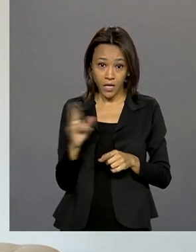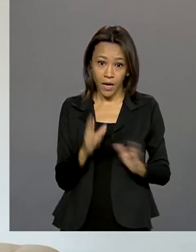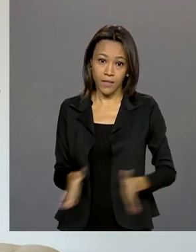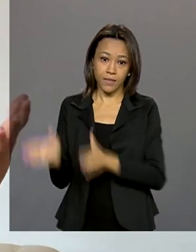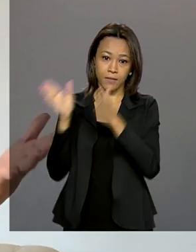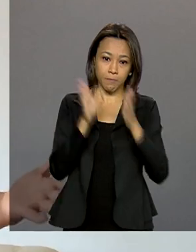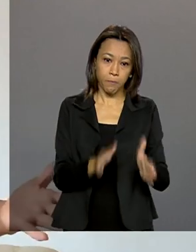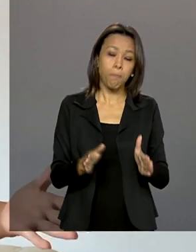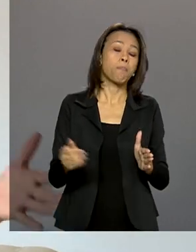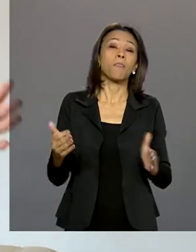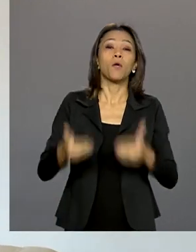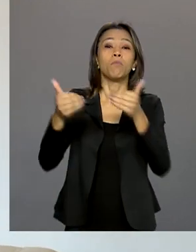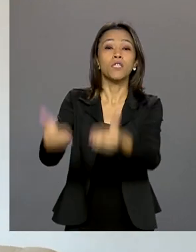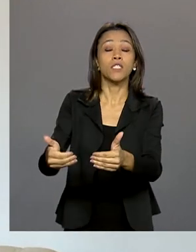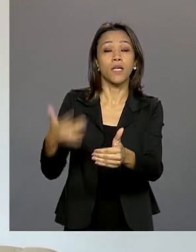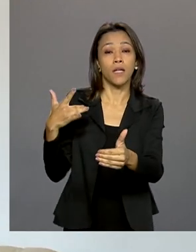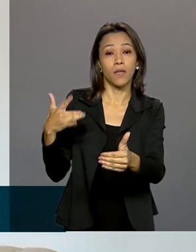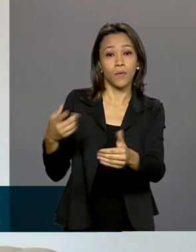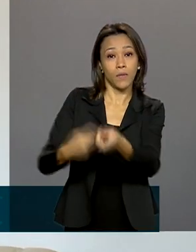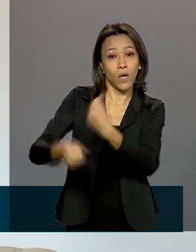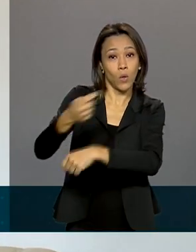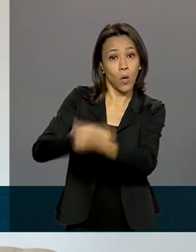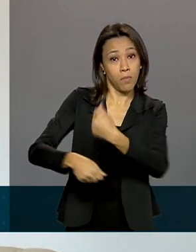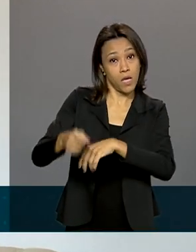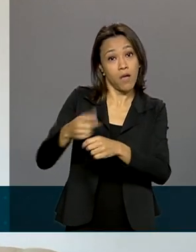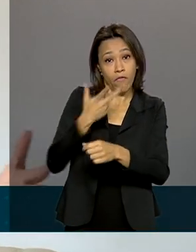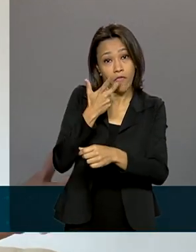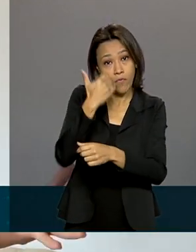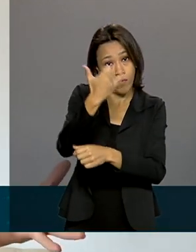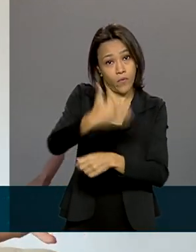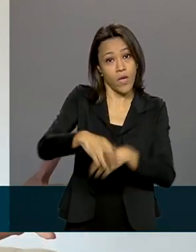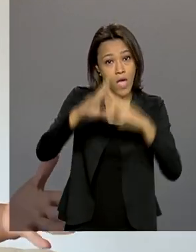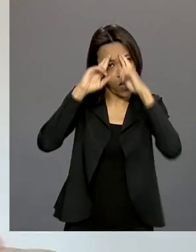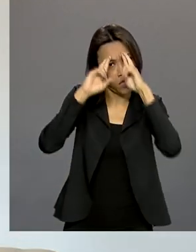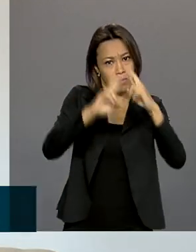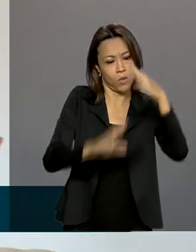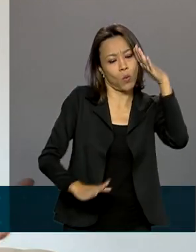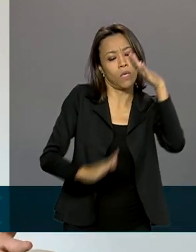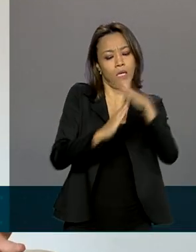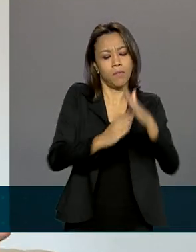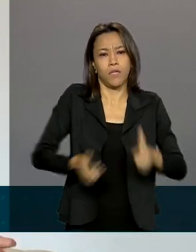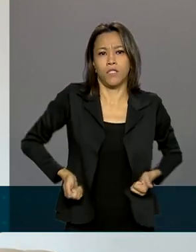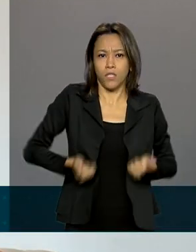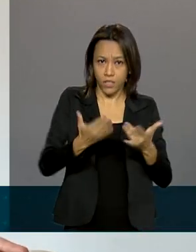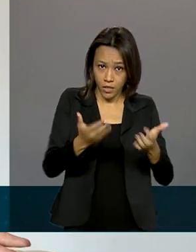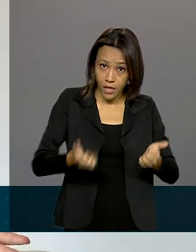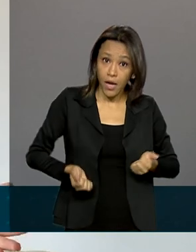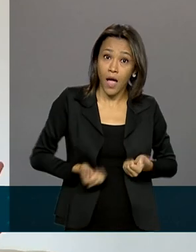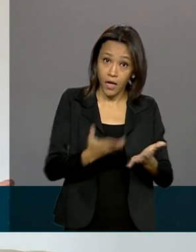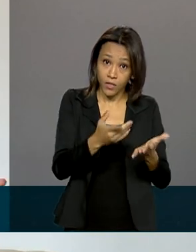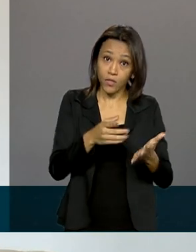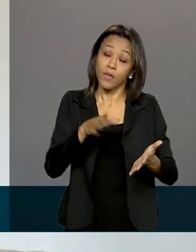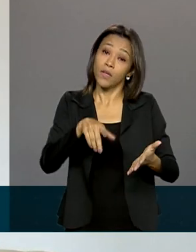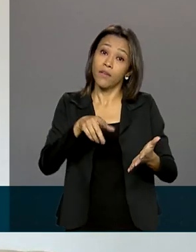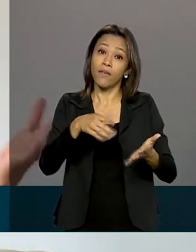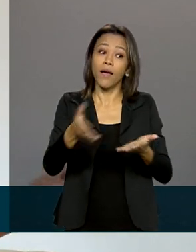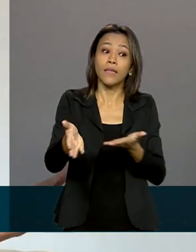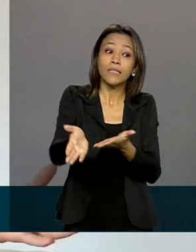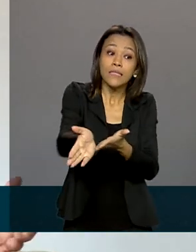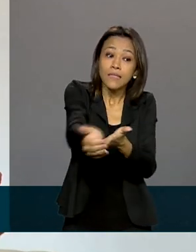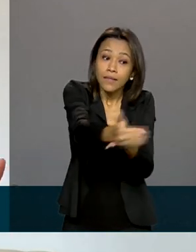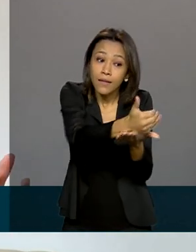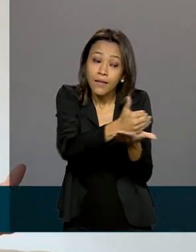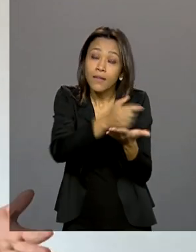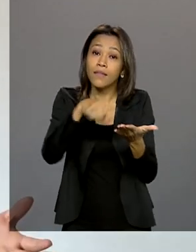Economia destacou que o orçamento respeitou o teto de gastos e que não levou em conta a arrecadação que pode ser gerada com a reforma